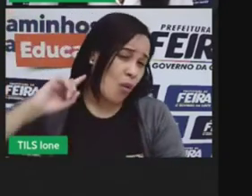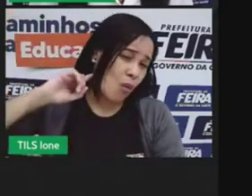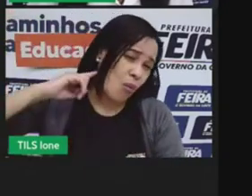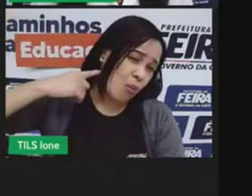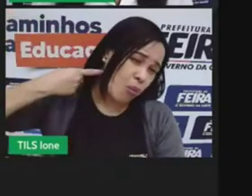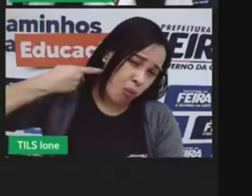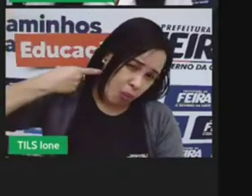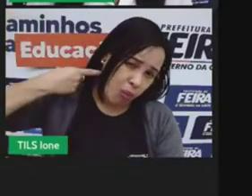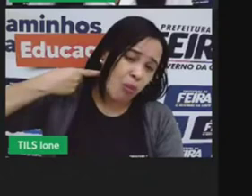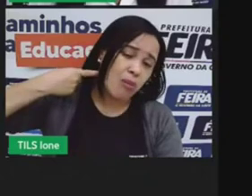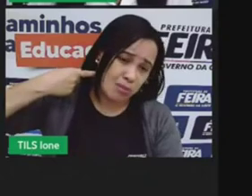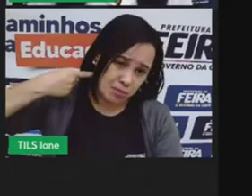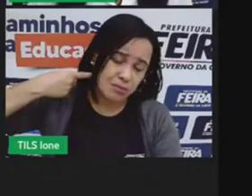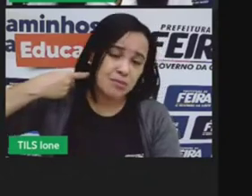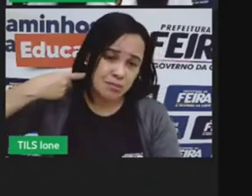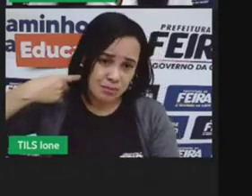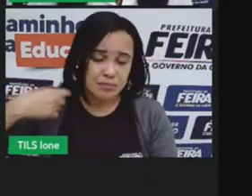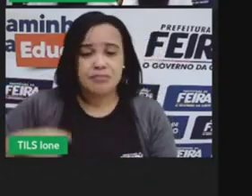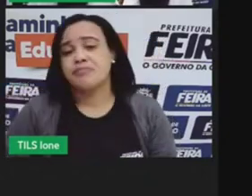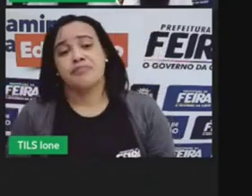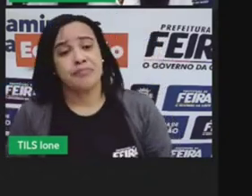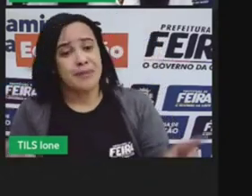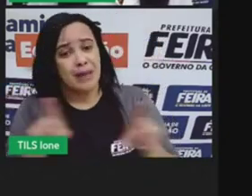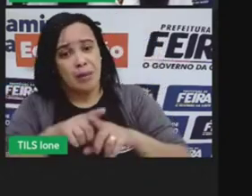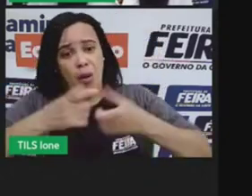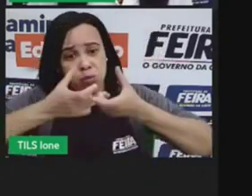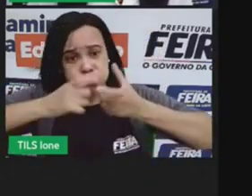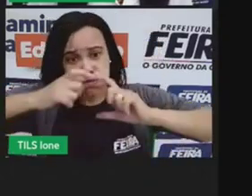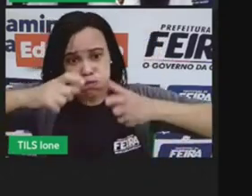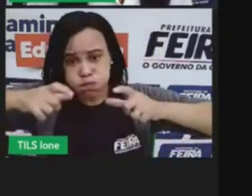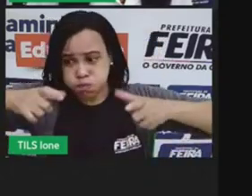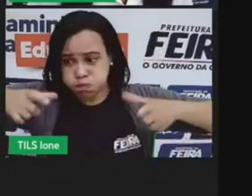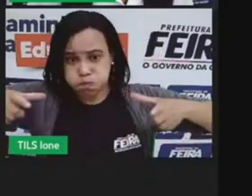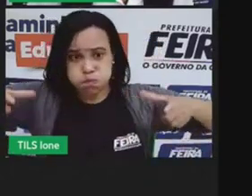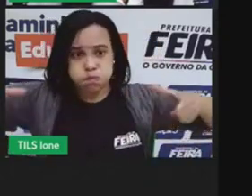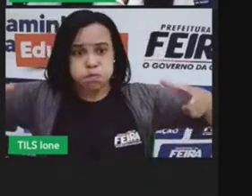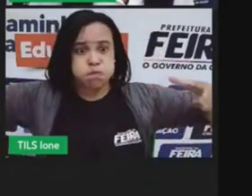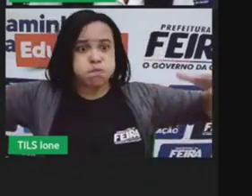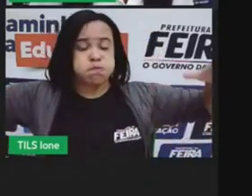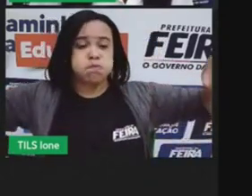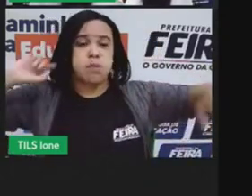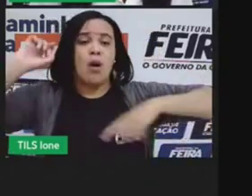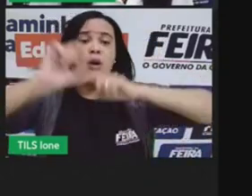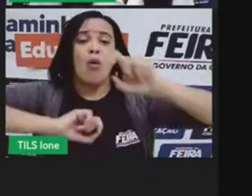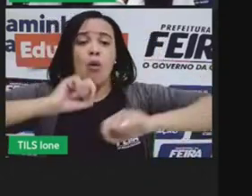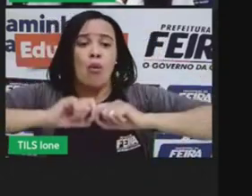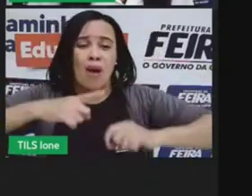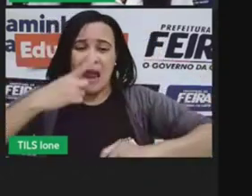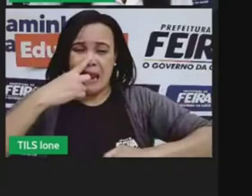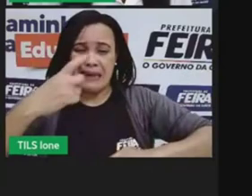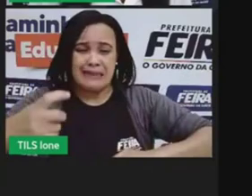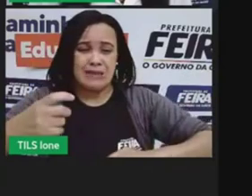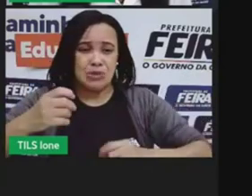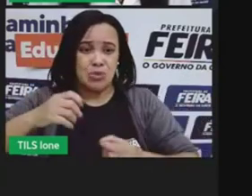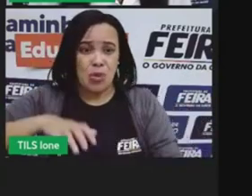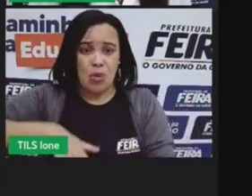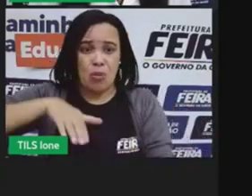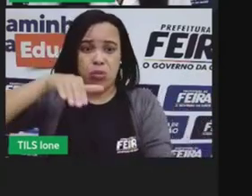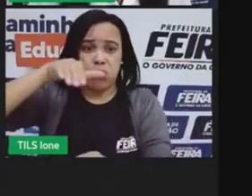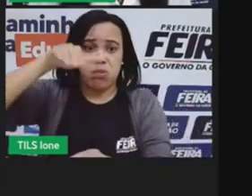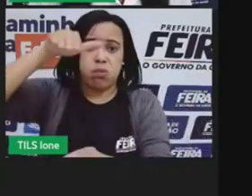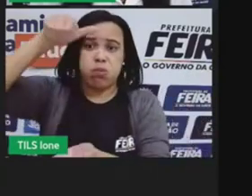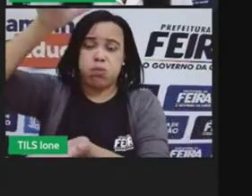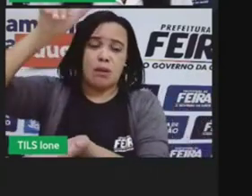a gente também vai ver um aumento muito grande da produção de lixo porque tudo que a gente consome em relação a